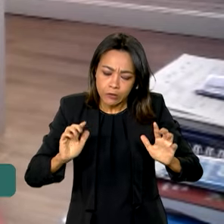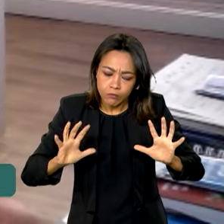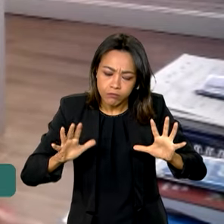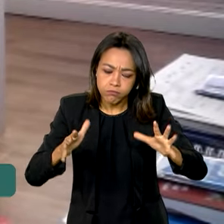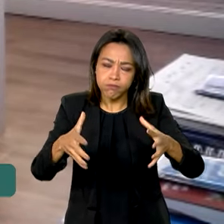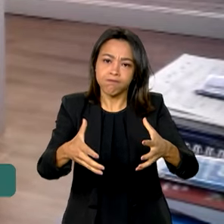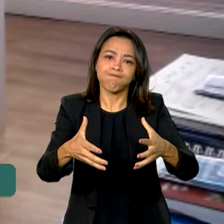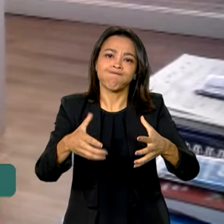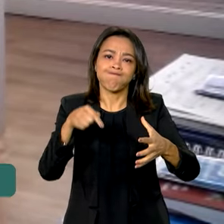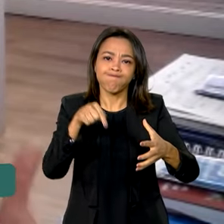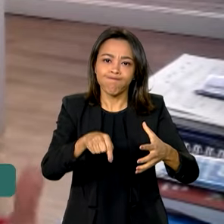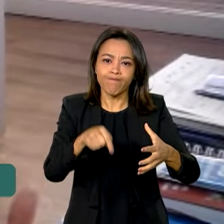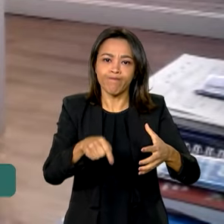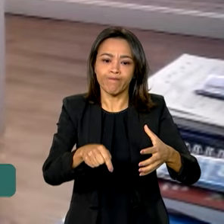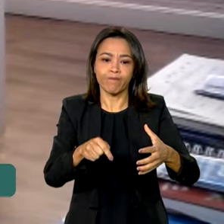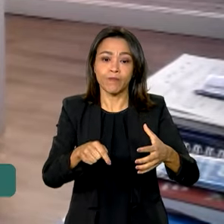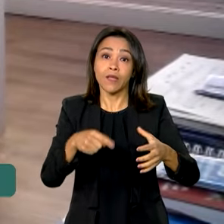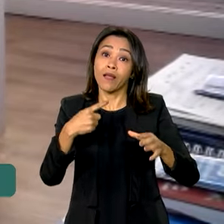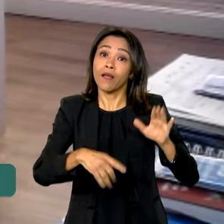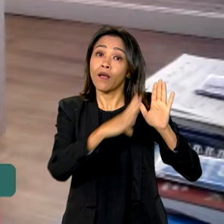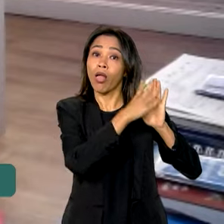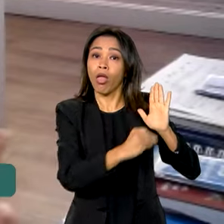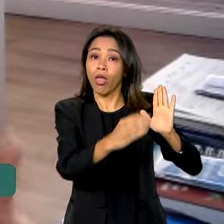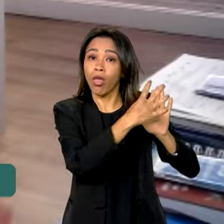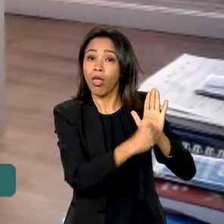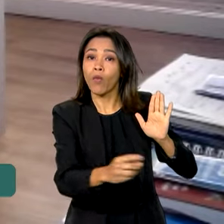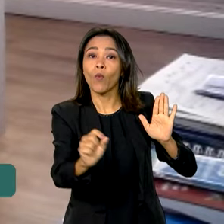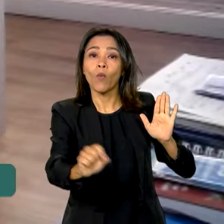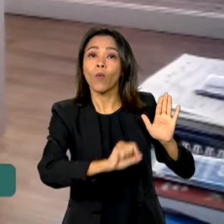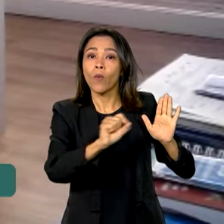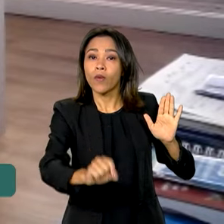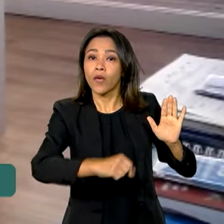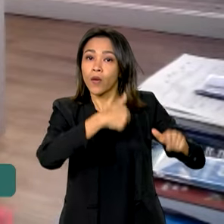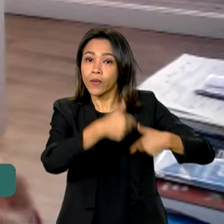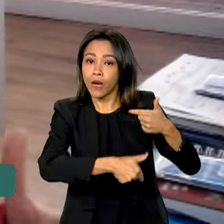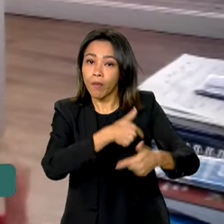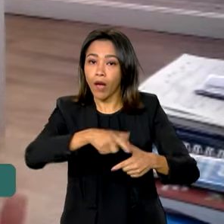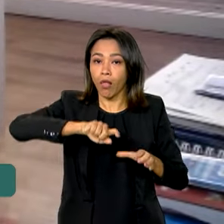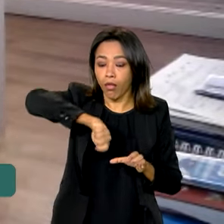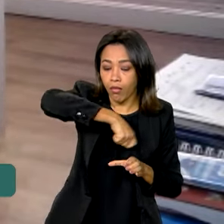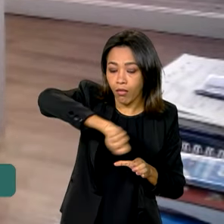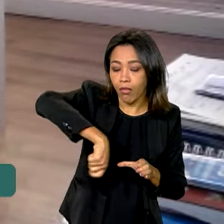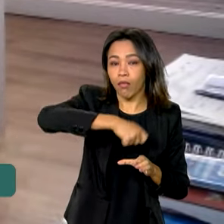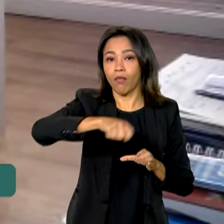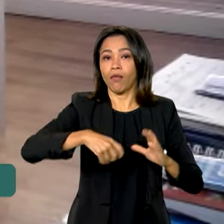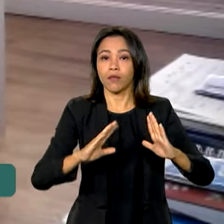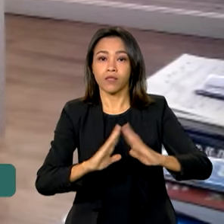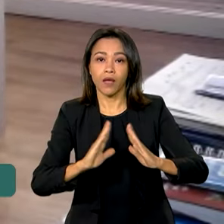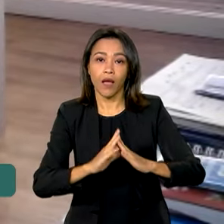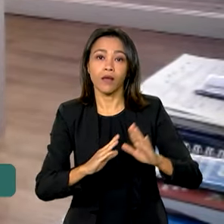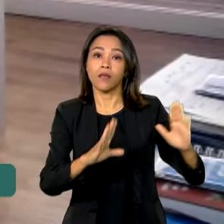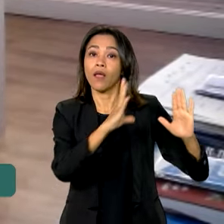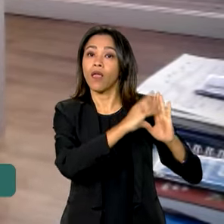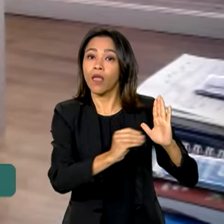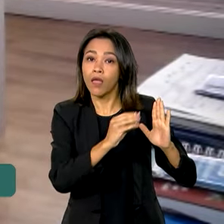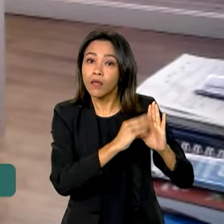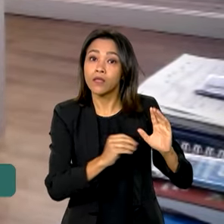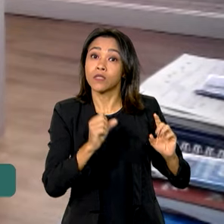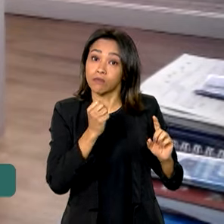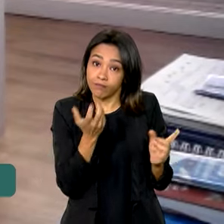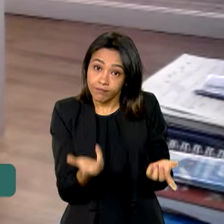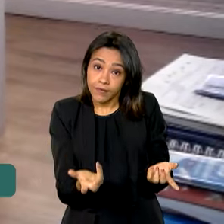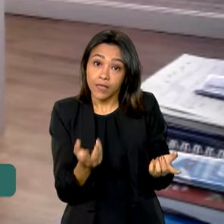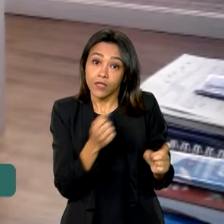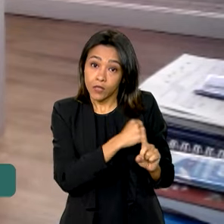reproduzindo o trabalho doméstico, reproduzindo a sociedade. Porque a gente sabe